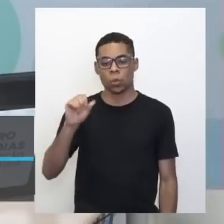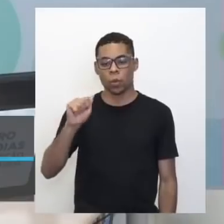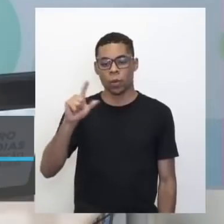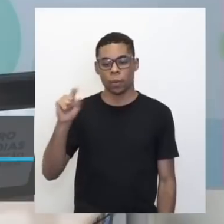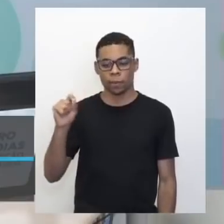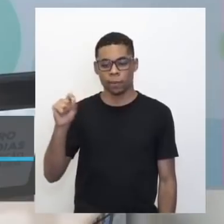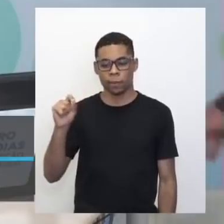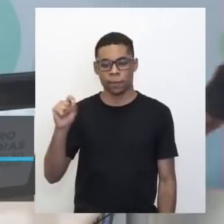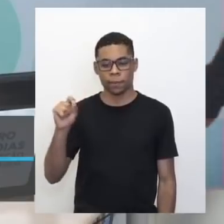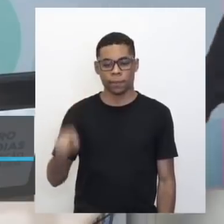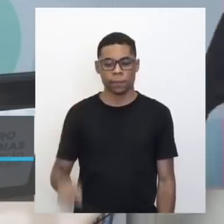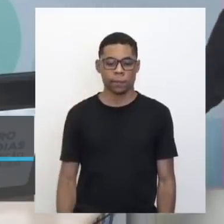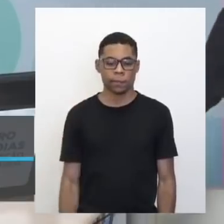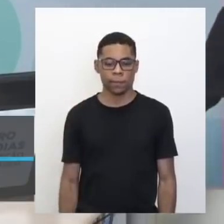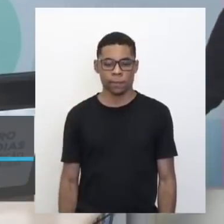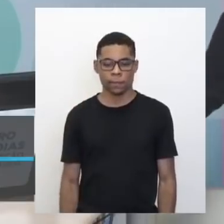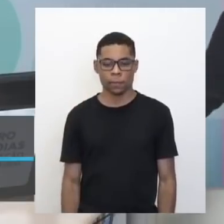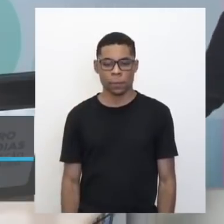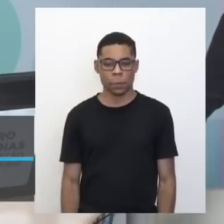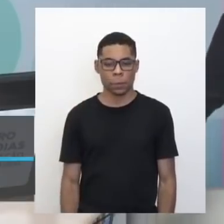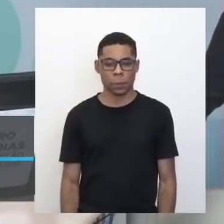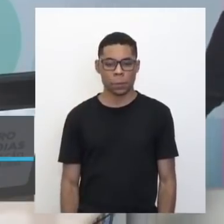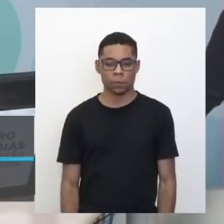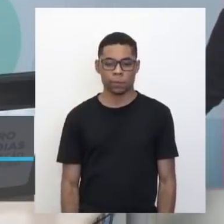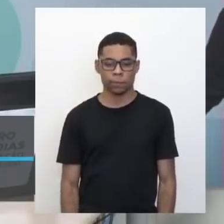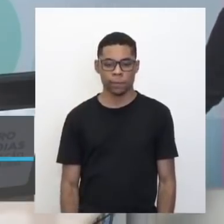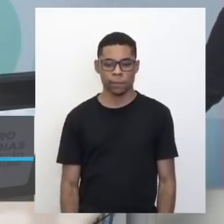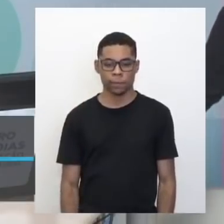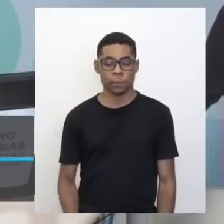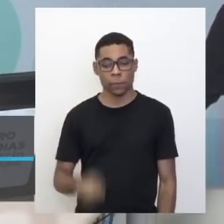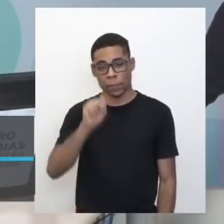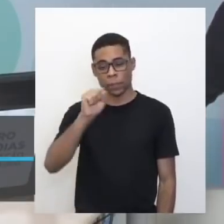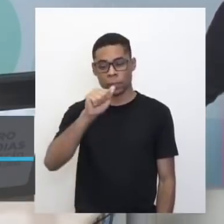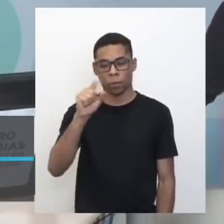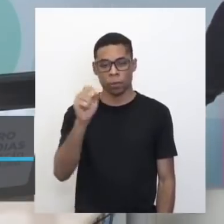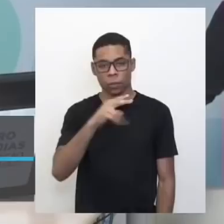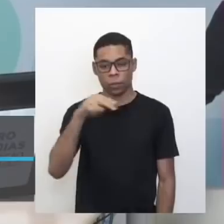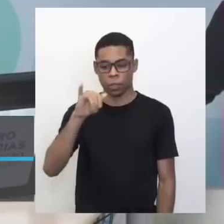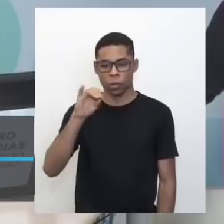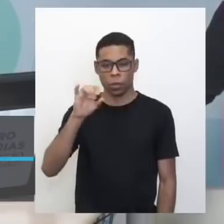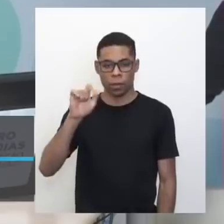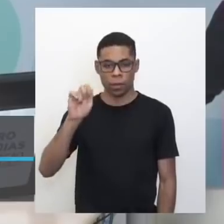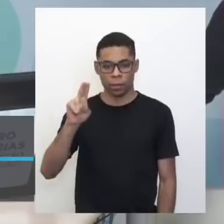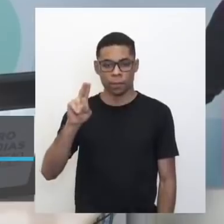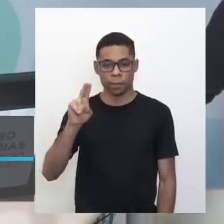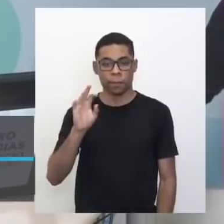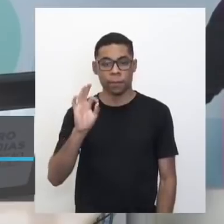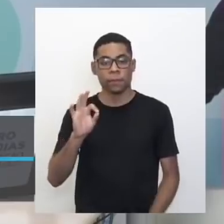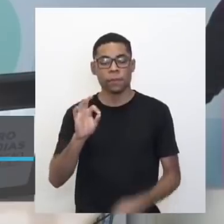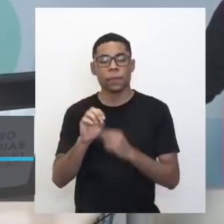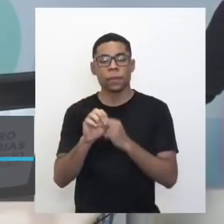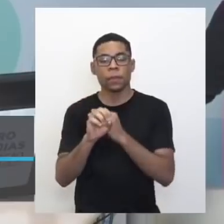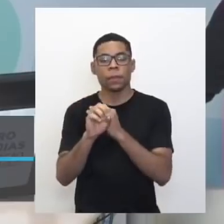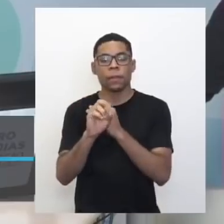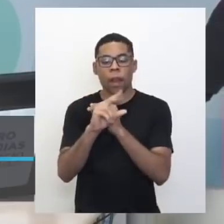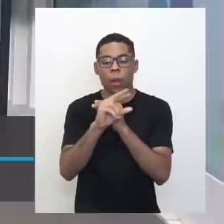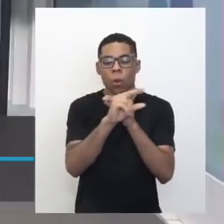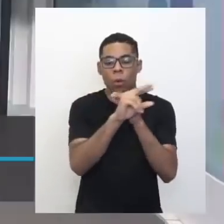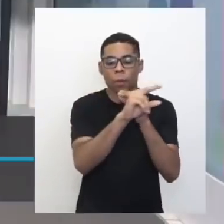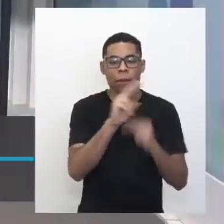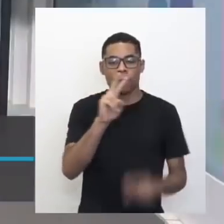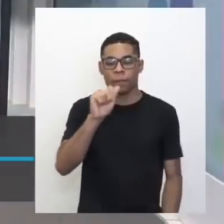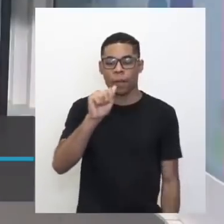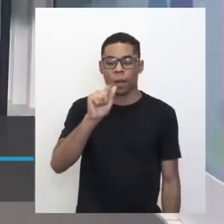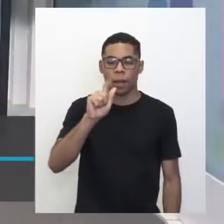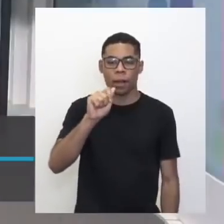Eita, peraí que está pulando aqui. Escola São Nicolau. Sim! Vagalume. Tem um peixe eletrônico